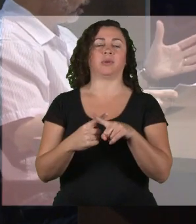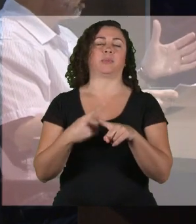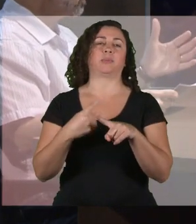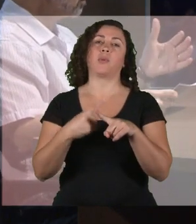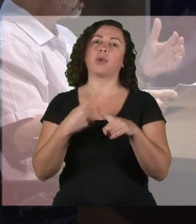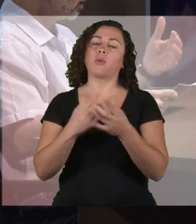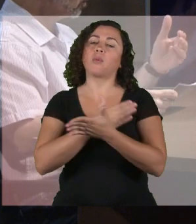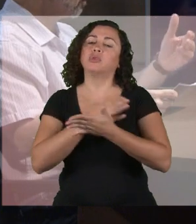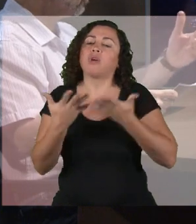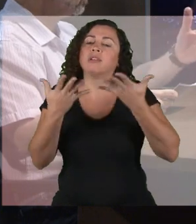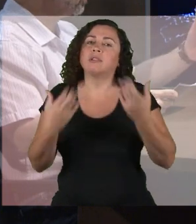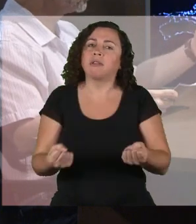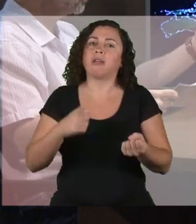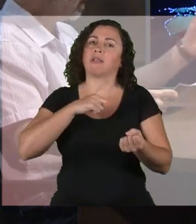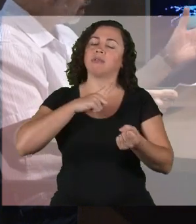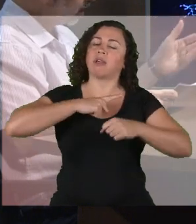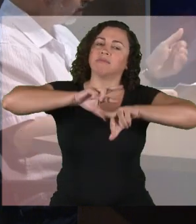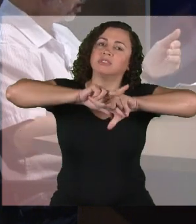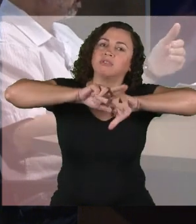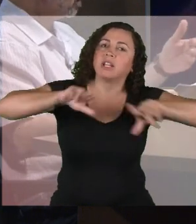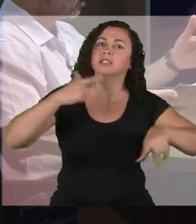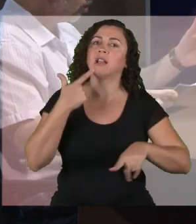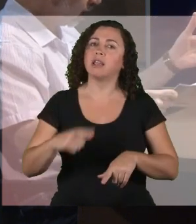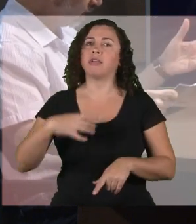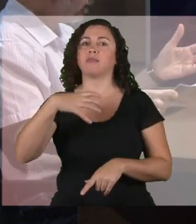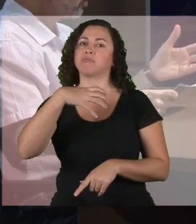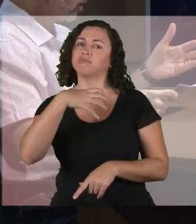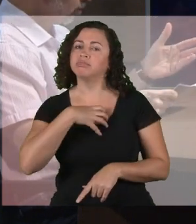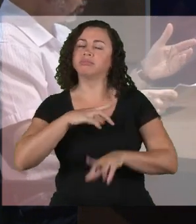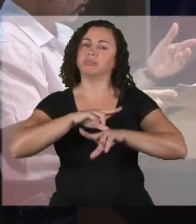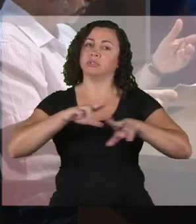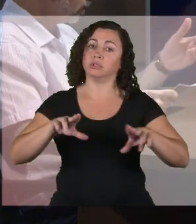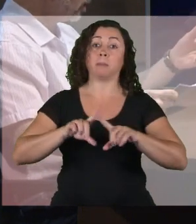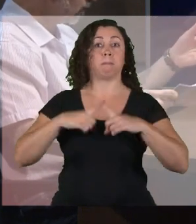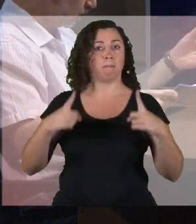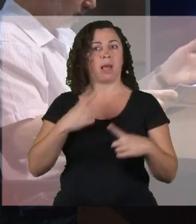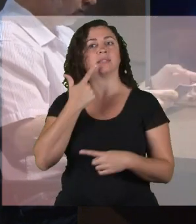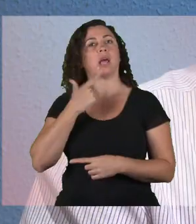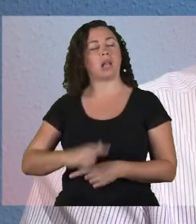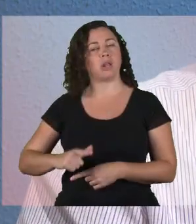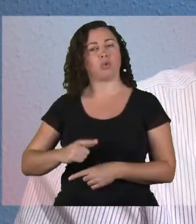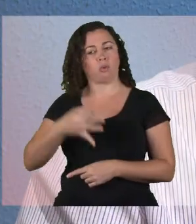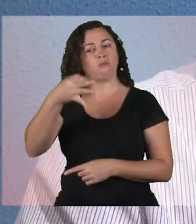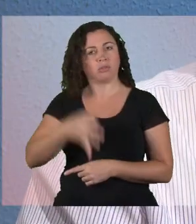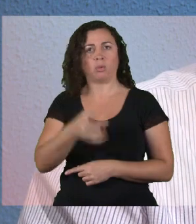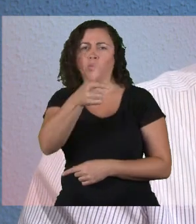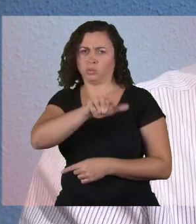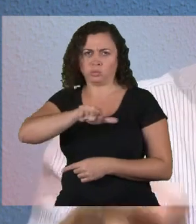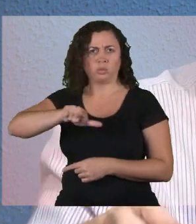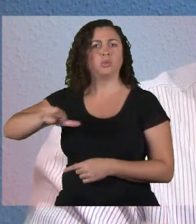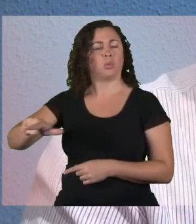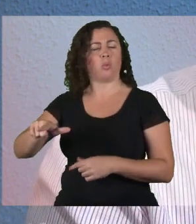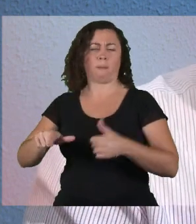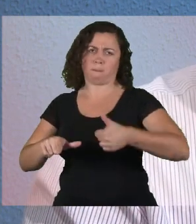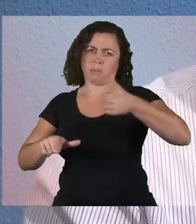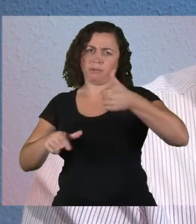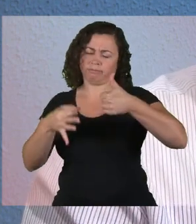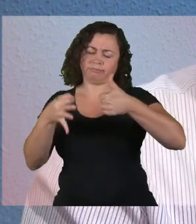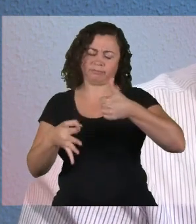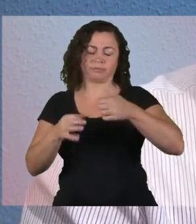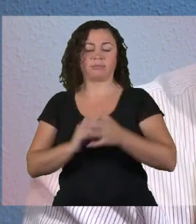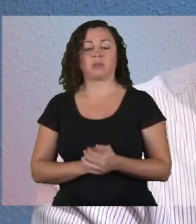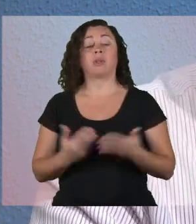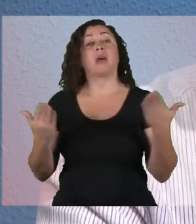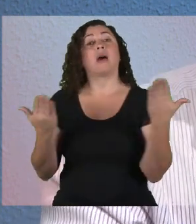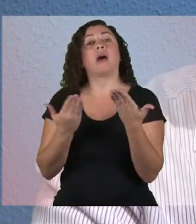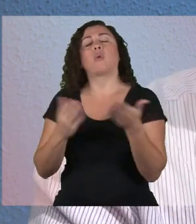admissão da diversidade, embora a língua nacional continue existindo, continue sendo imposta.